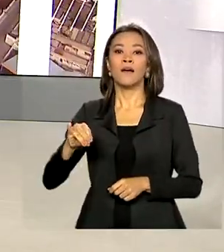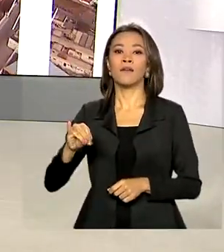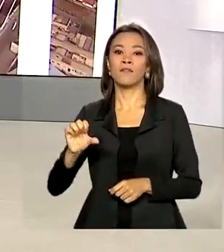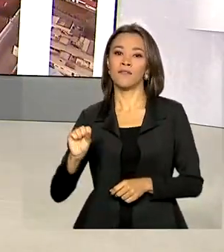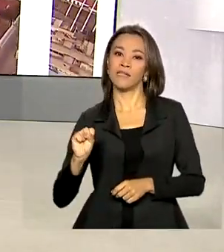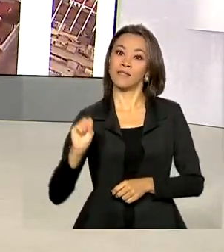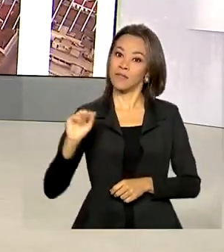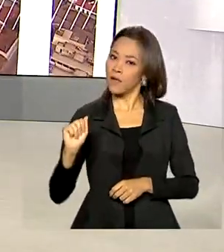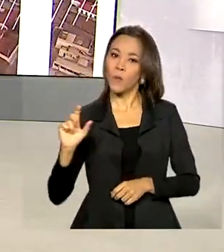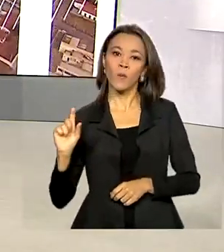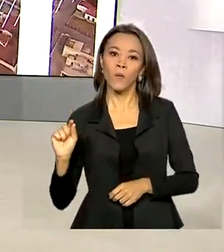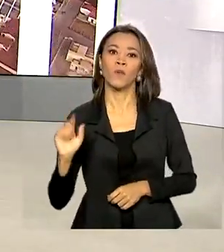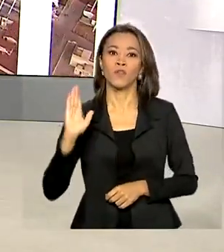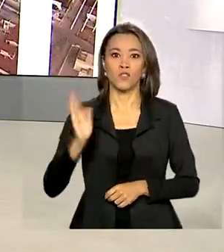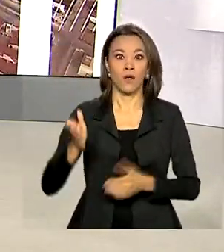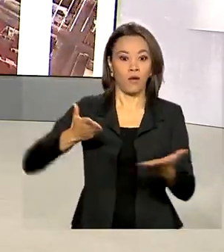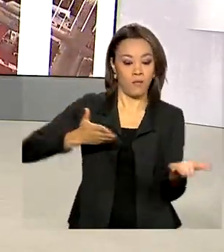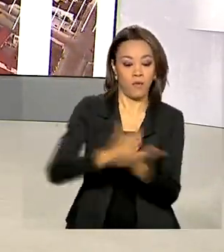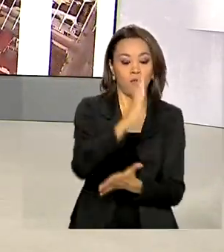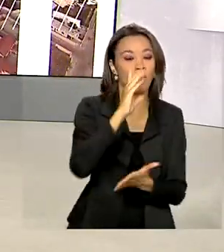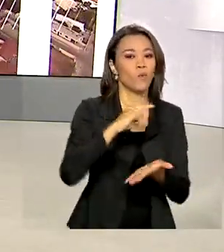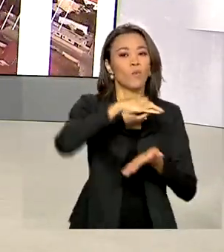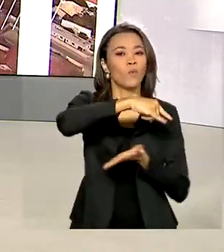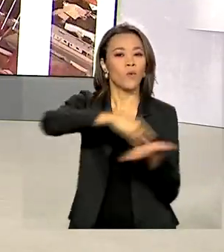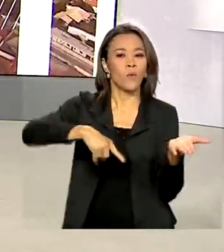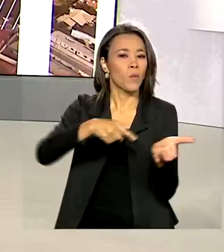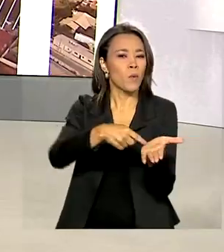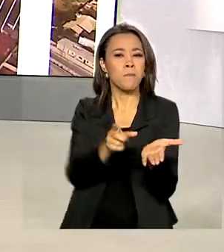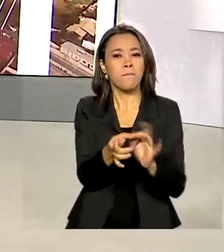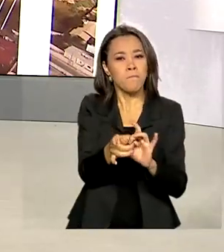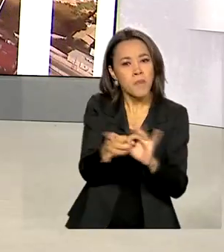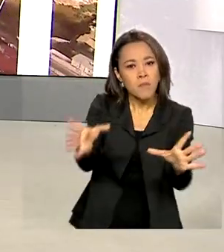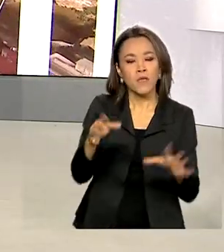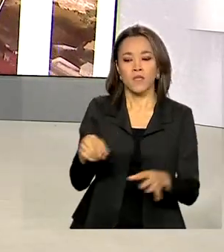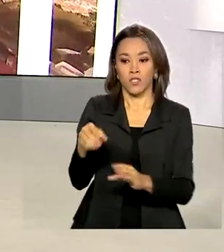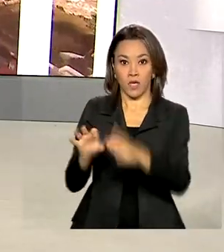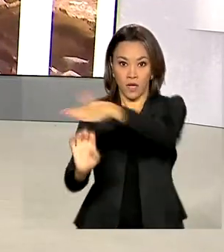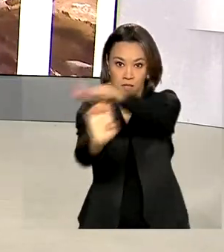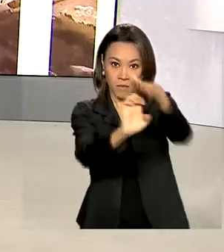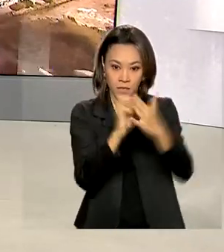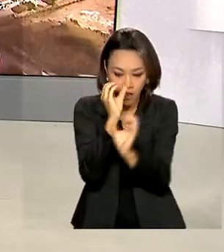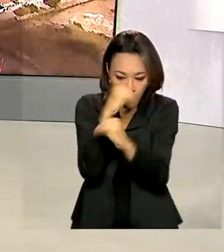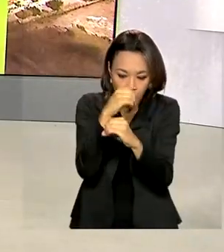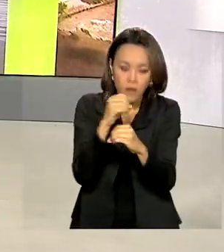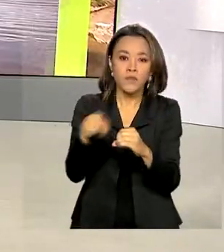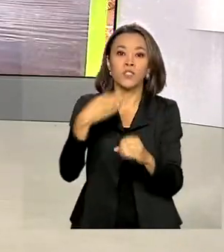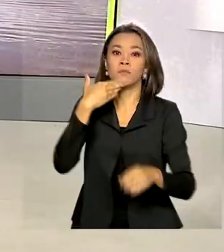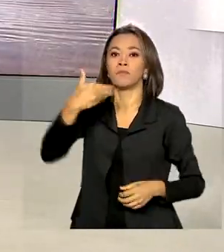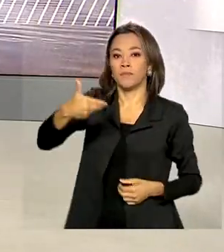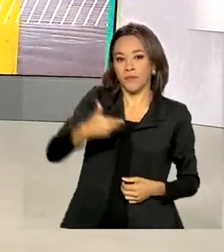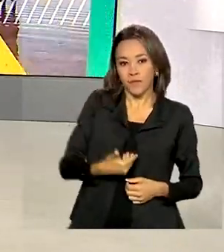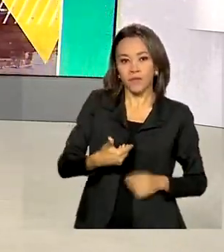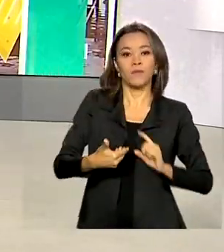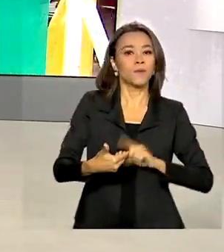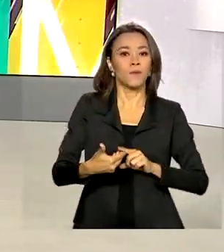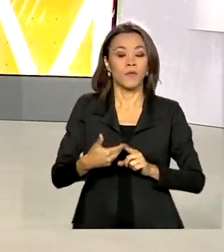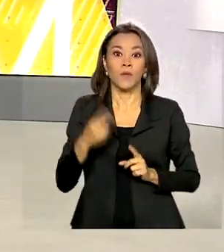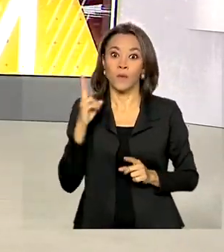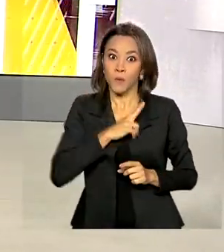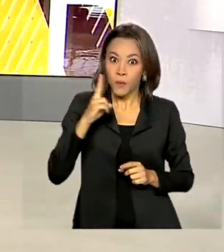Sanitária, Anvisa, aprovou uma resolução que permite aos laboratórios solicitar autorização para uso